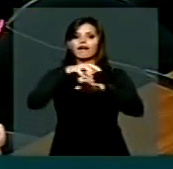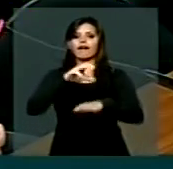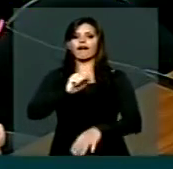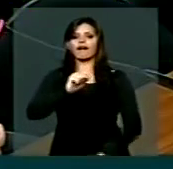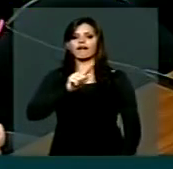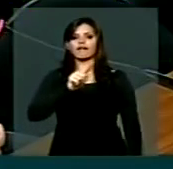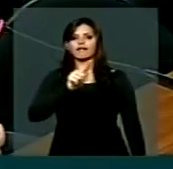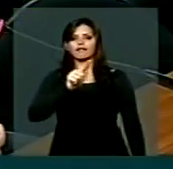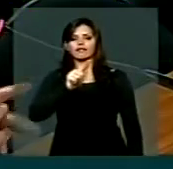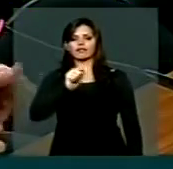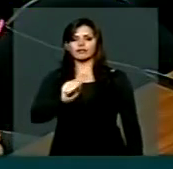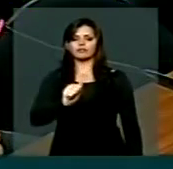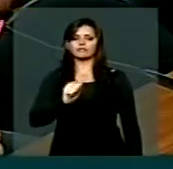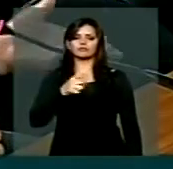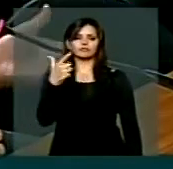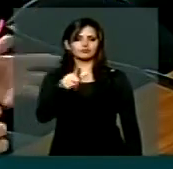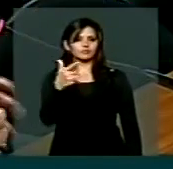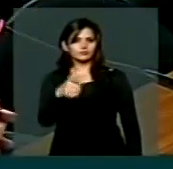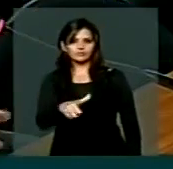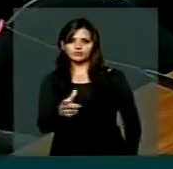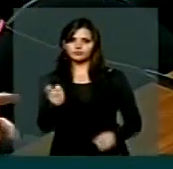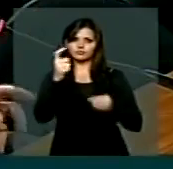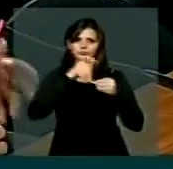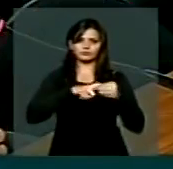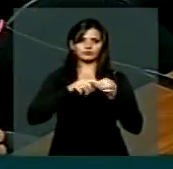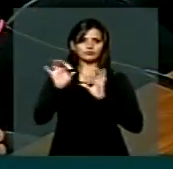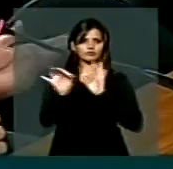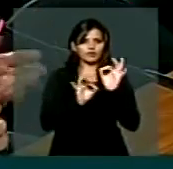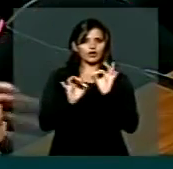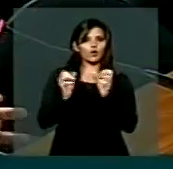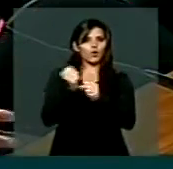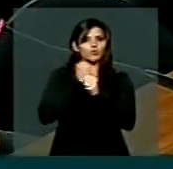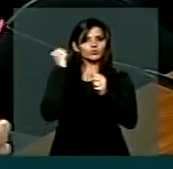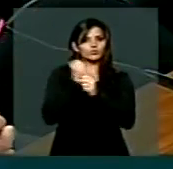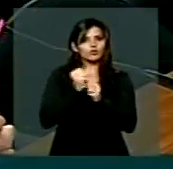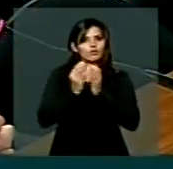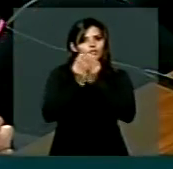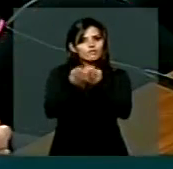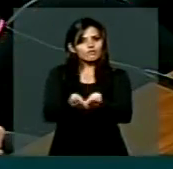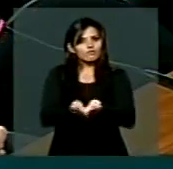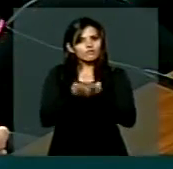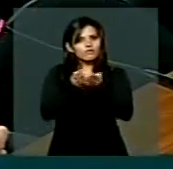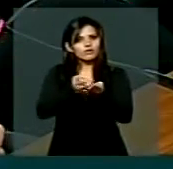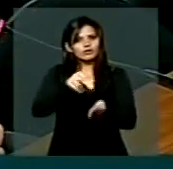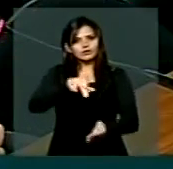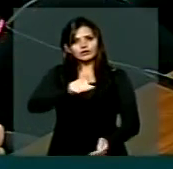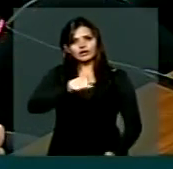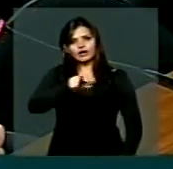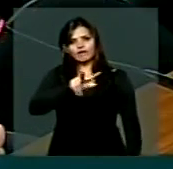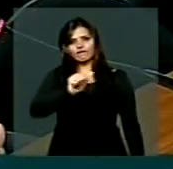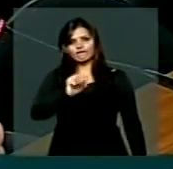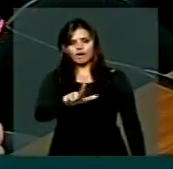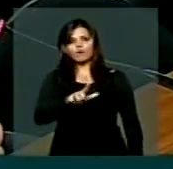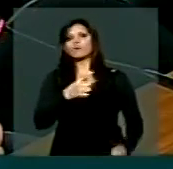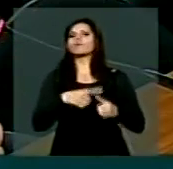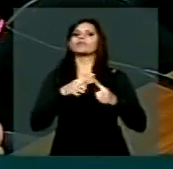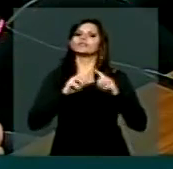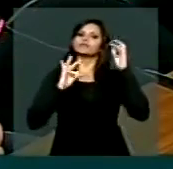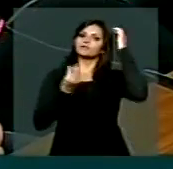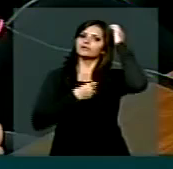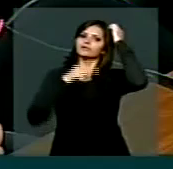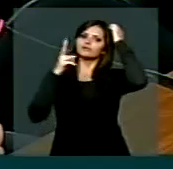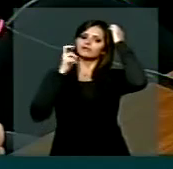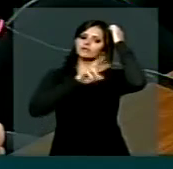nós precisamos retomar a construção naval, precisamos fazer uma série de itens nesse momento,